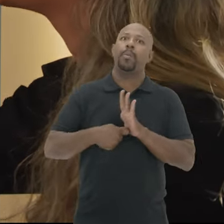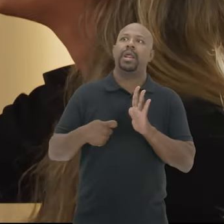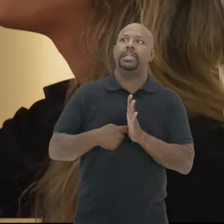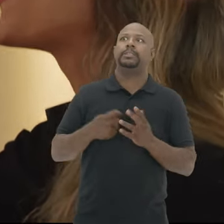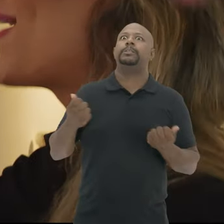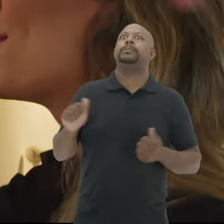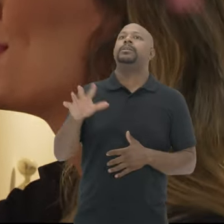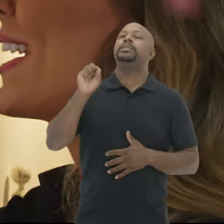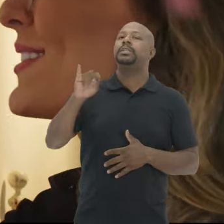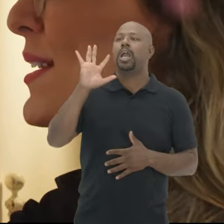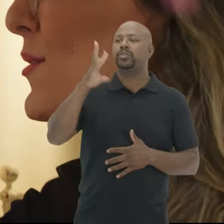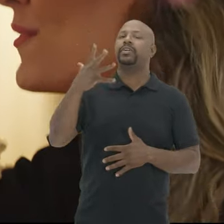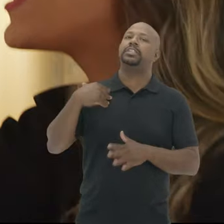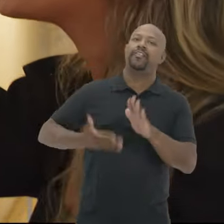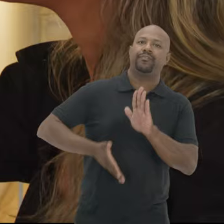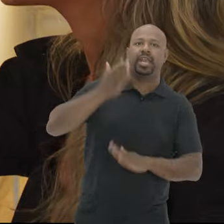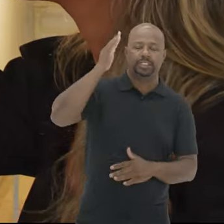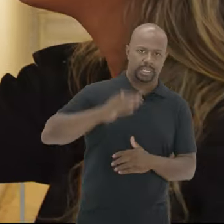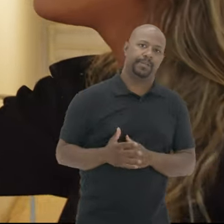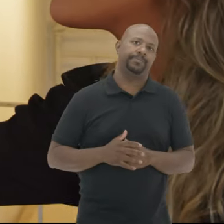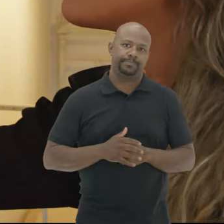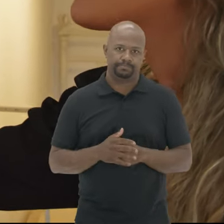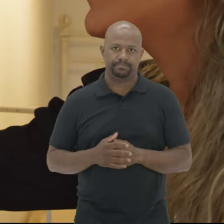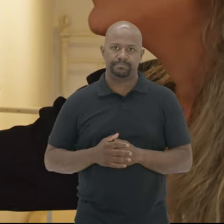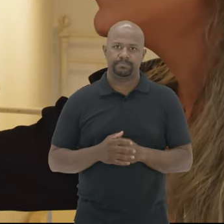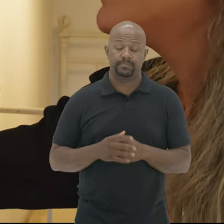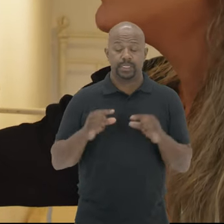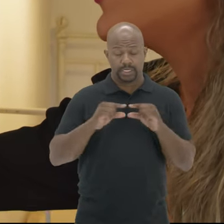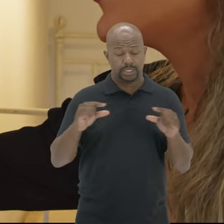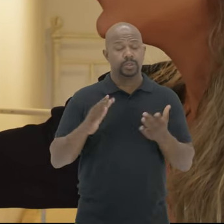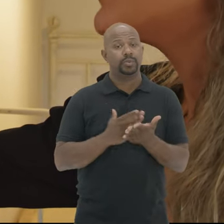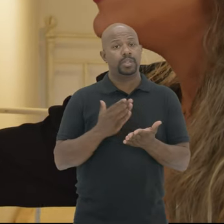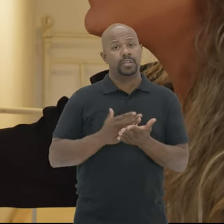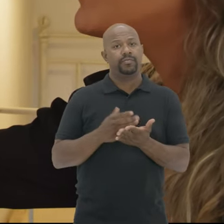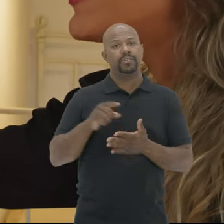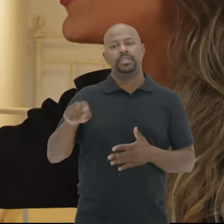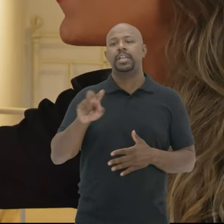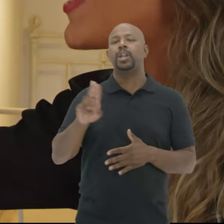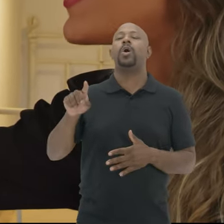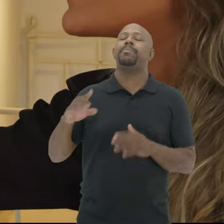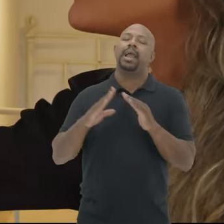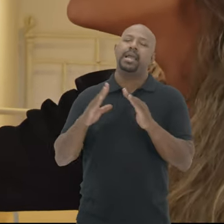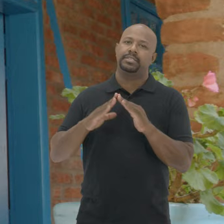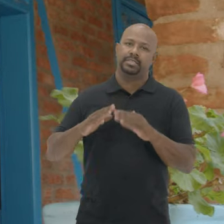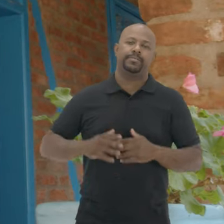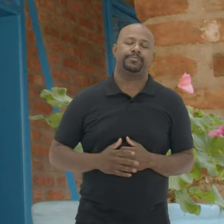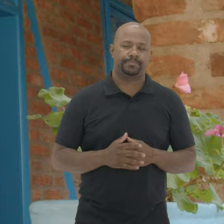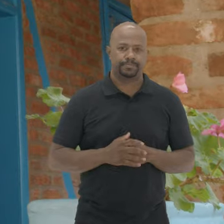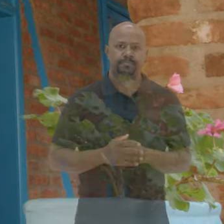vida Cobraria um preço alto Caso resolvesse viajar Trecho do livro Que dá nome à casa